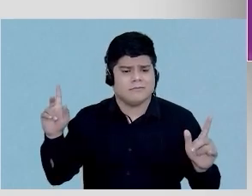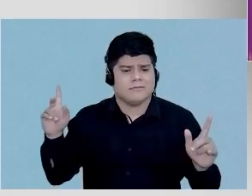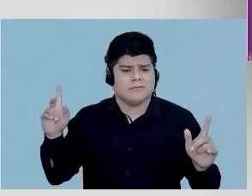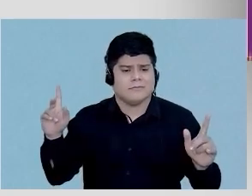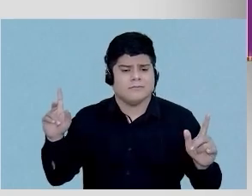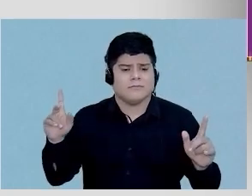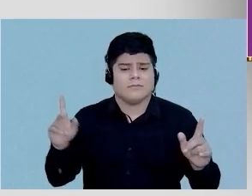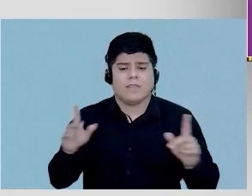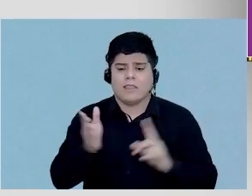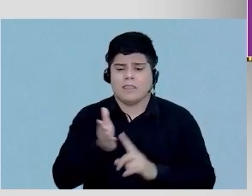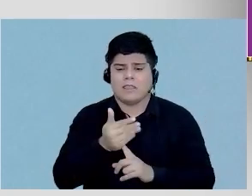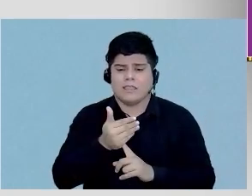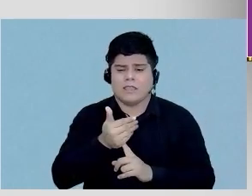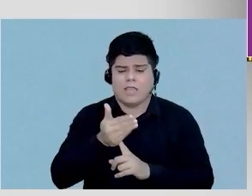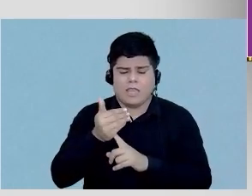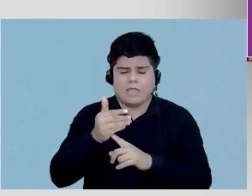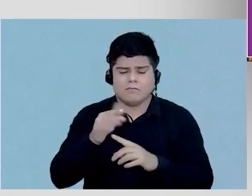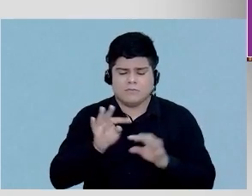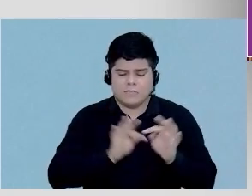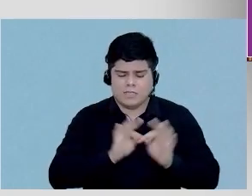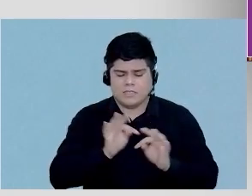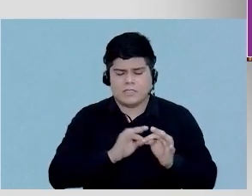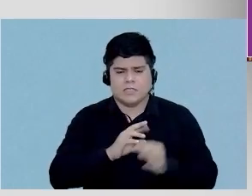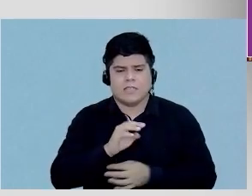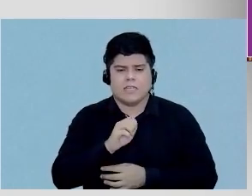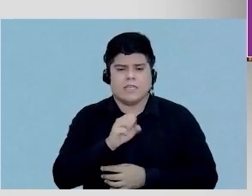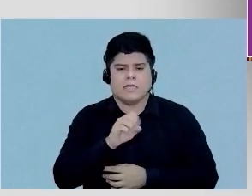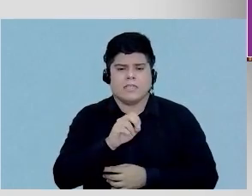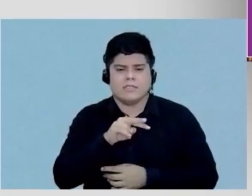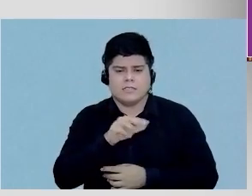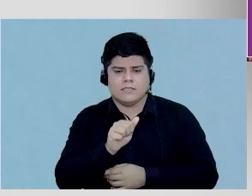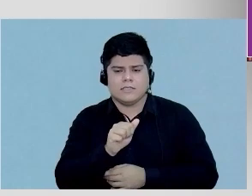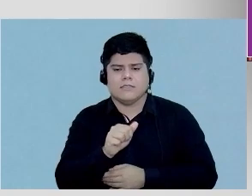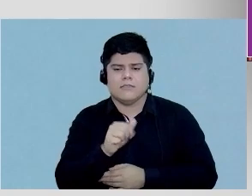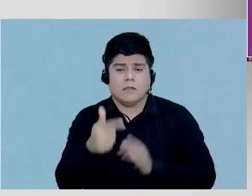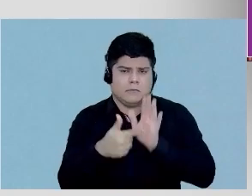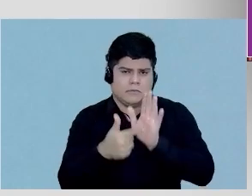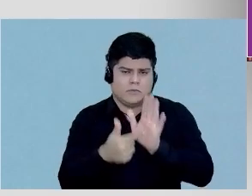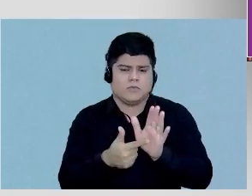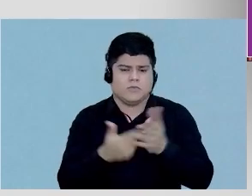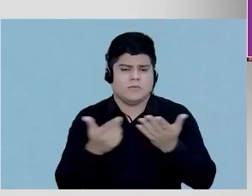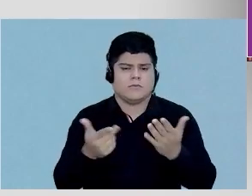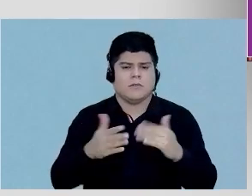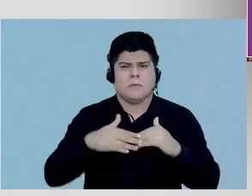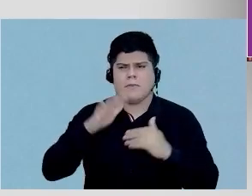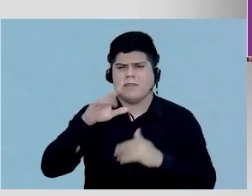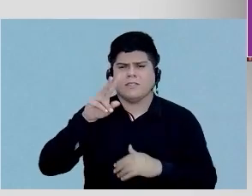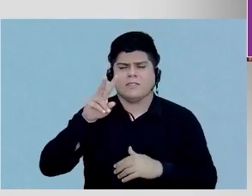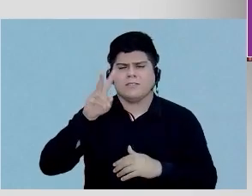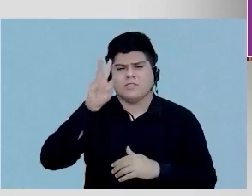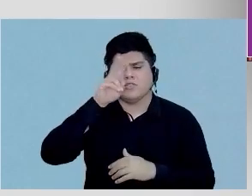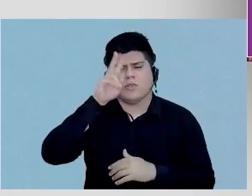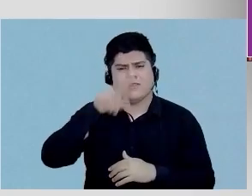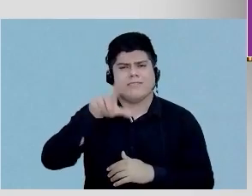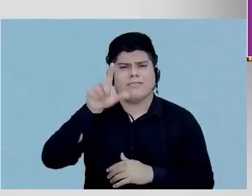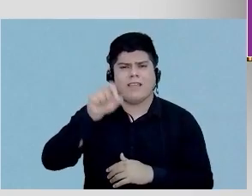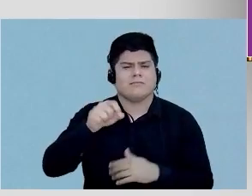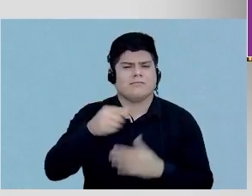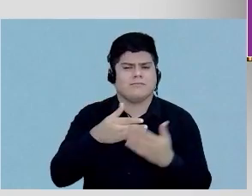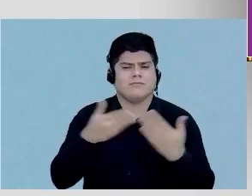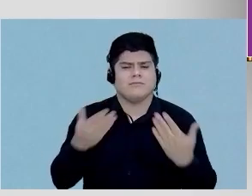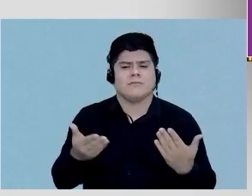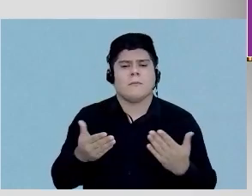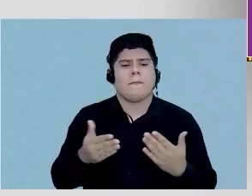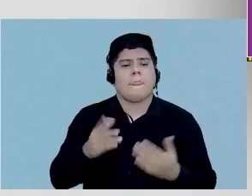A técnica da reserva de fluxo, ela traz, o Dr. Schwartz mostrou aí, mais de 10 casos, e a gente